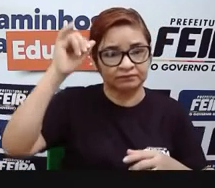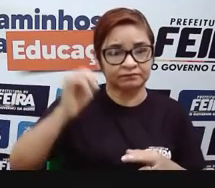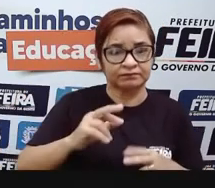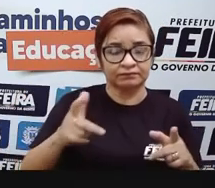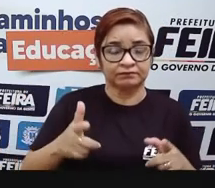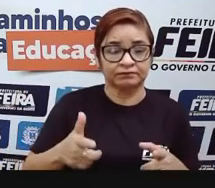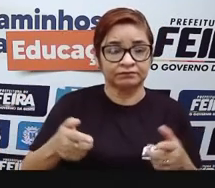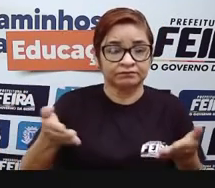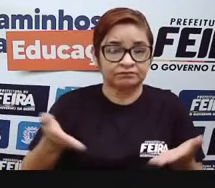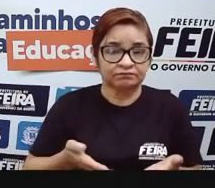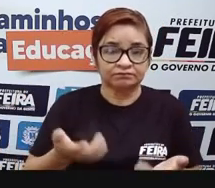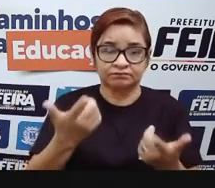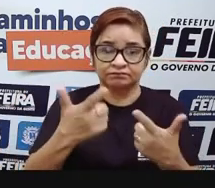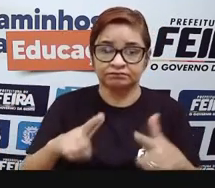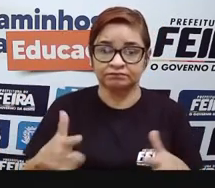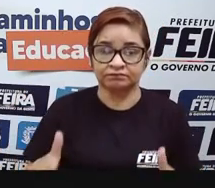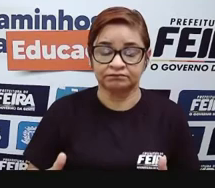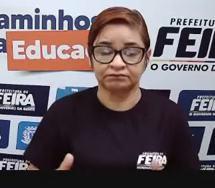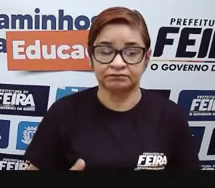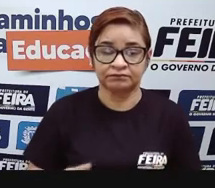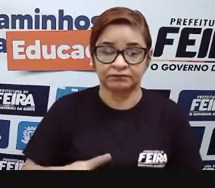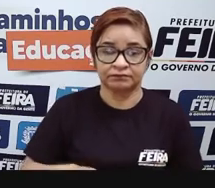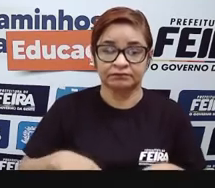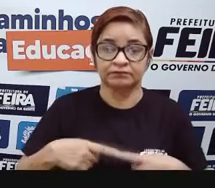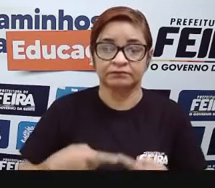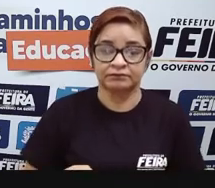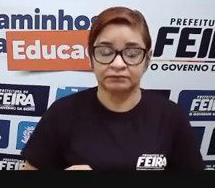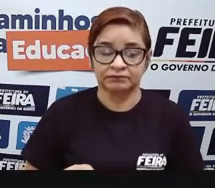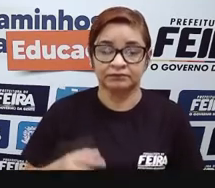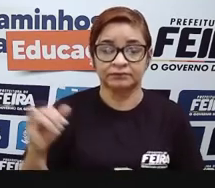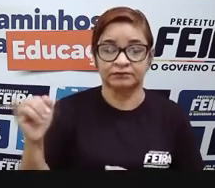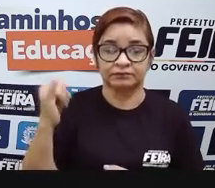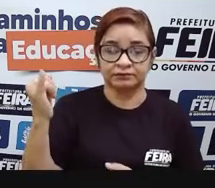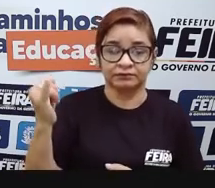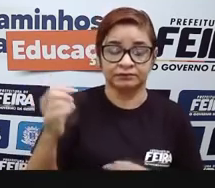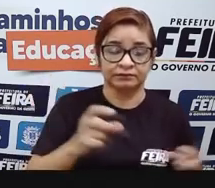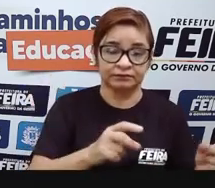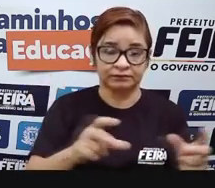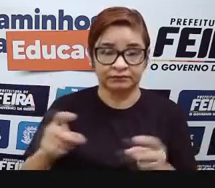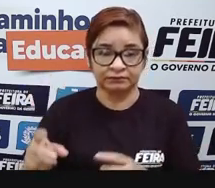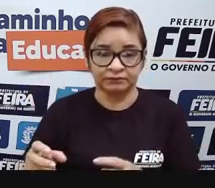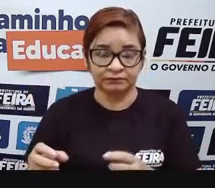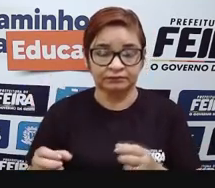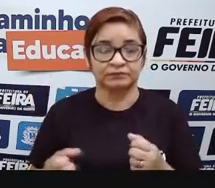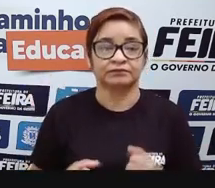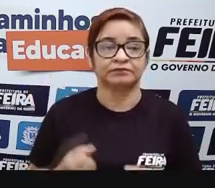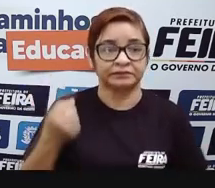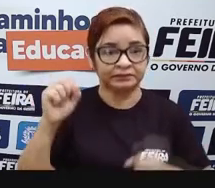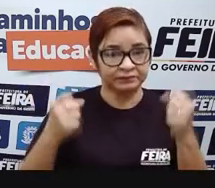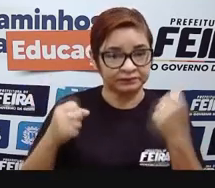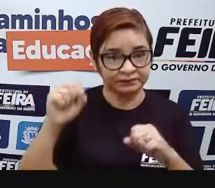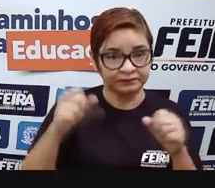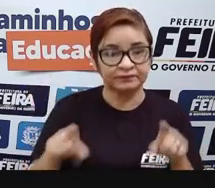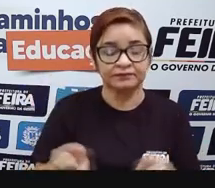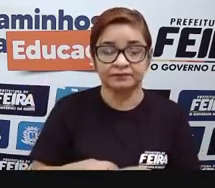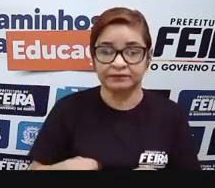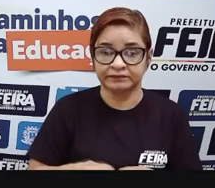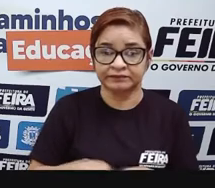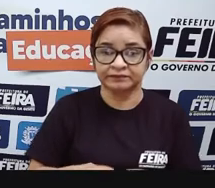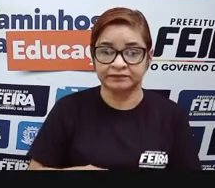mais isso. Então, o que mais predomina, na verdade, em Feira de Santana é o comércio e a indústria, né? Vamos ver aqui um